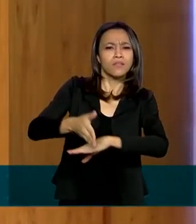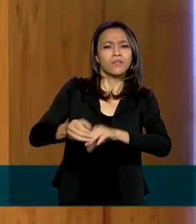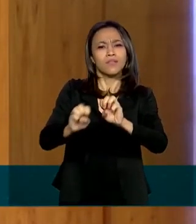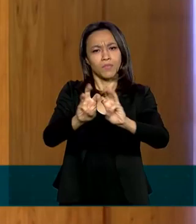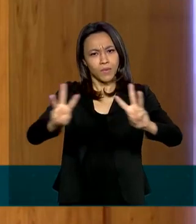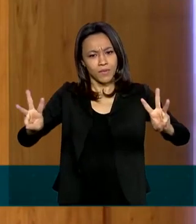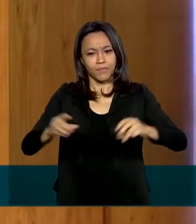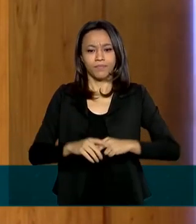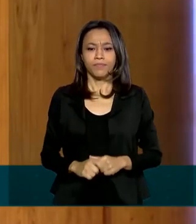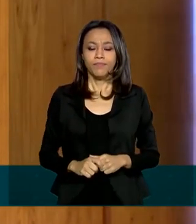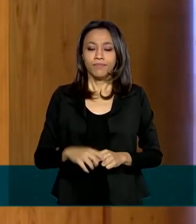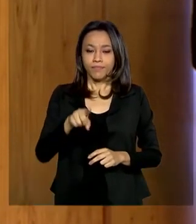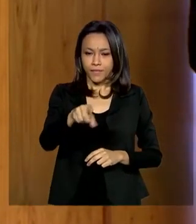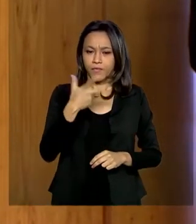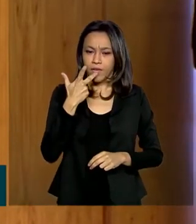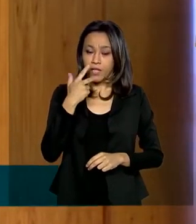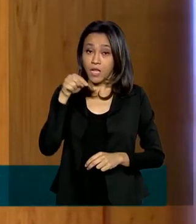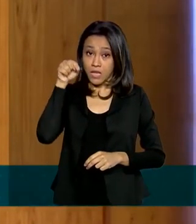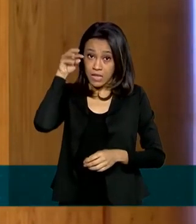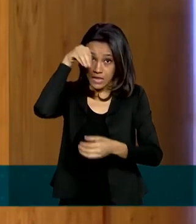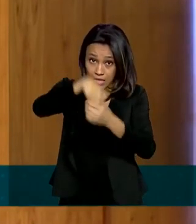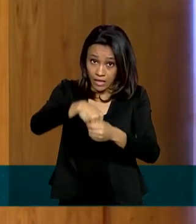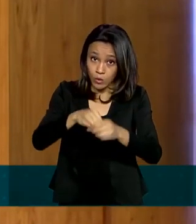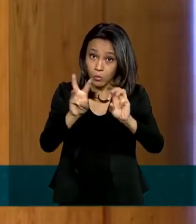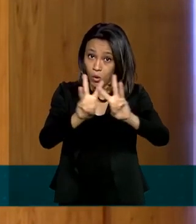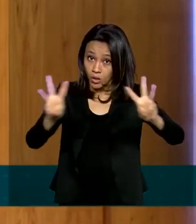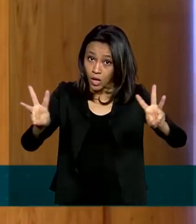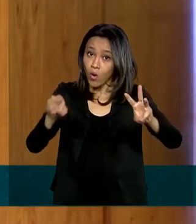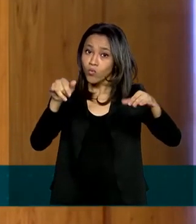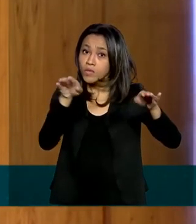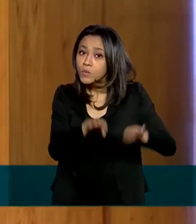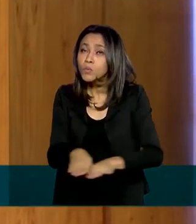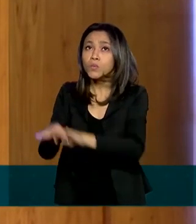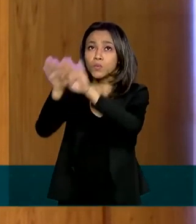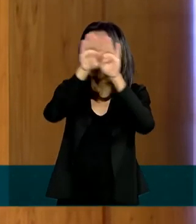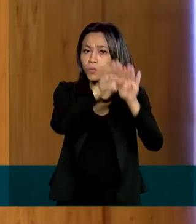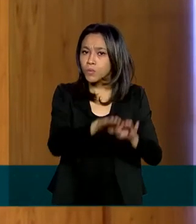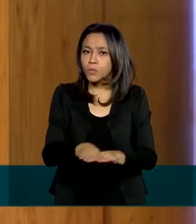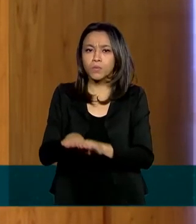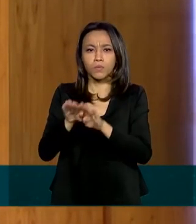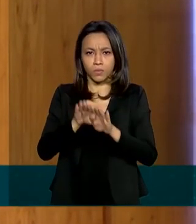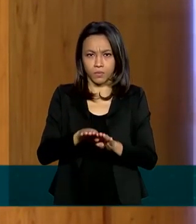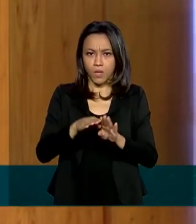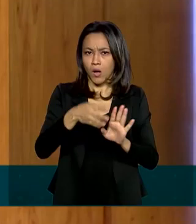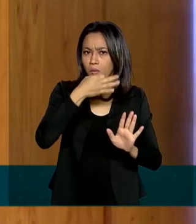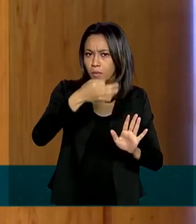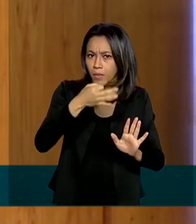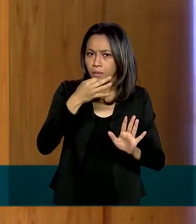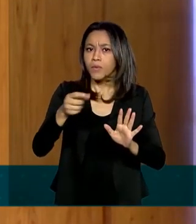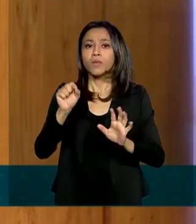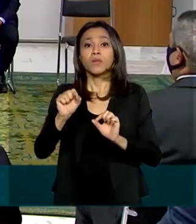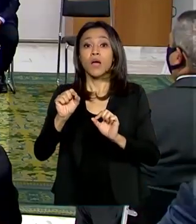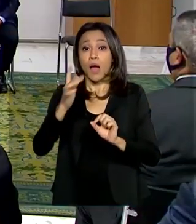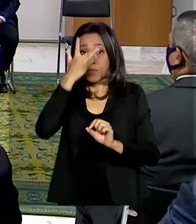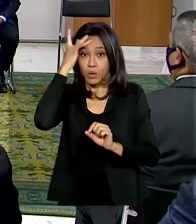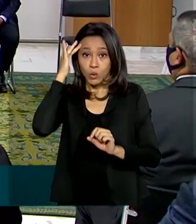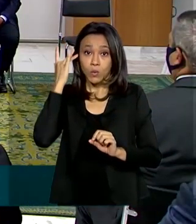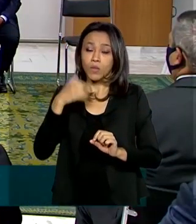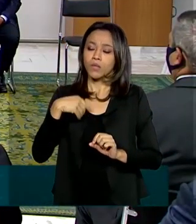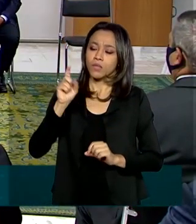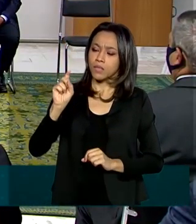Lá nós teremos uma uniformização, uma centralização de jurisprudência, de modo que o cidadão, ao clicar naquele